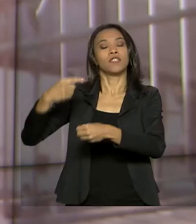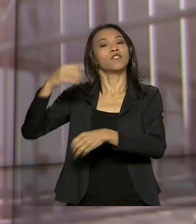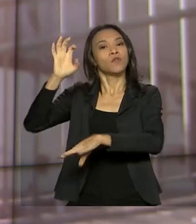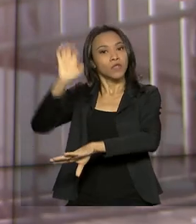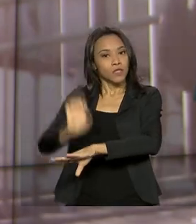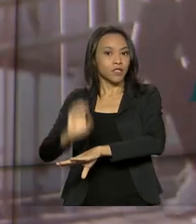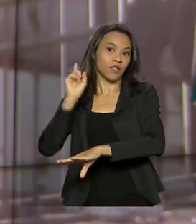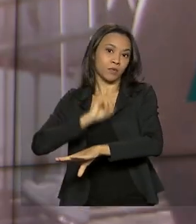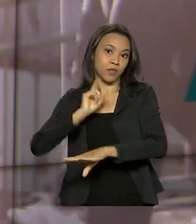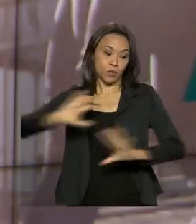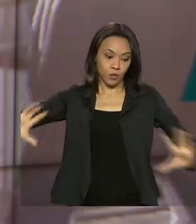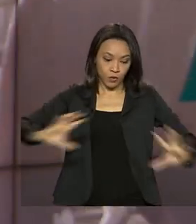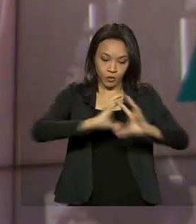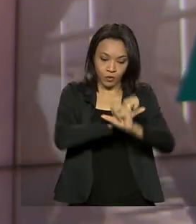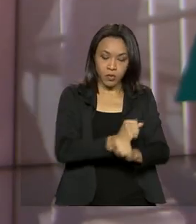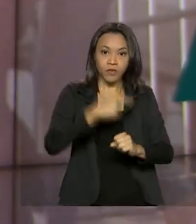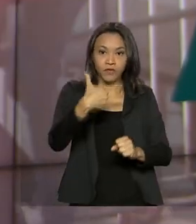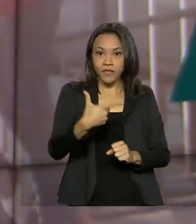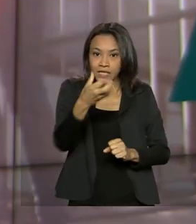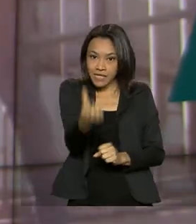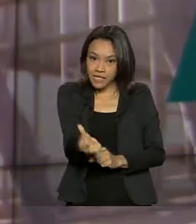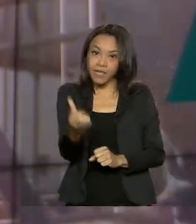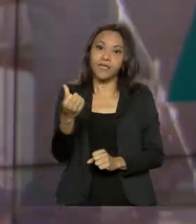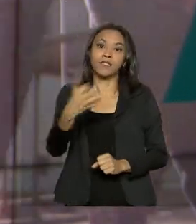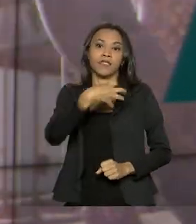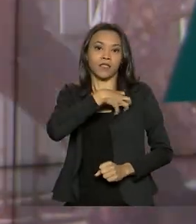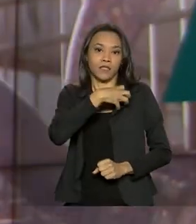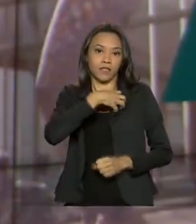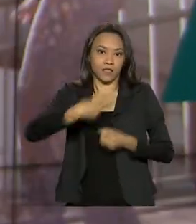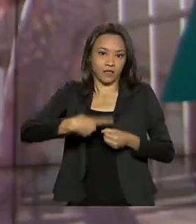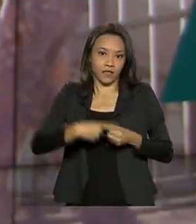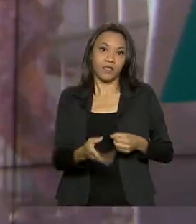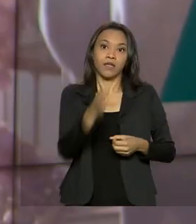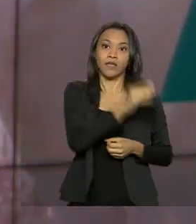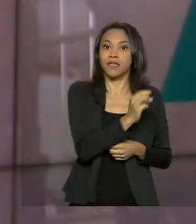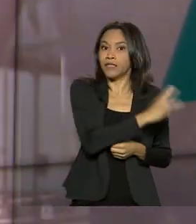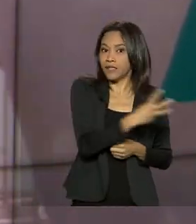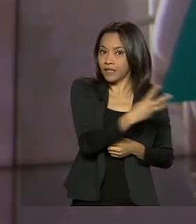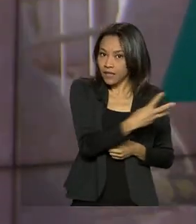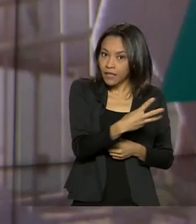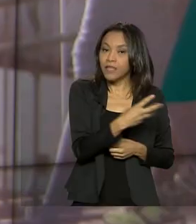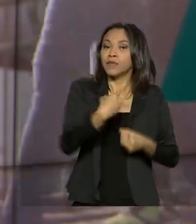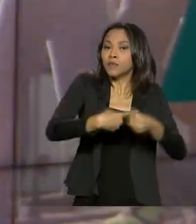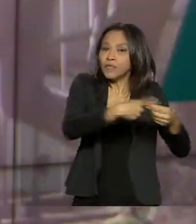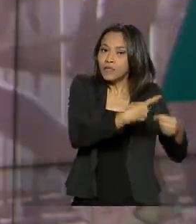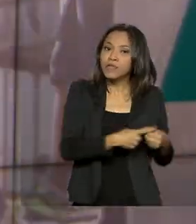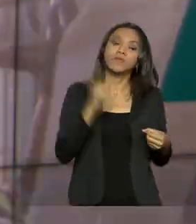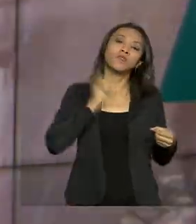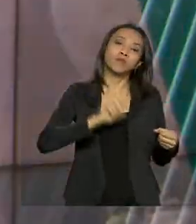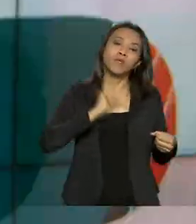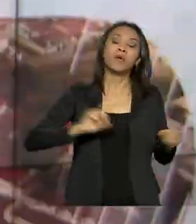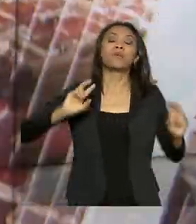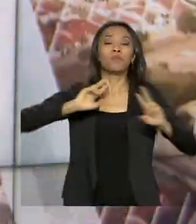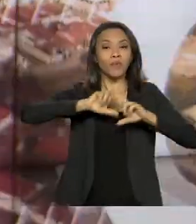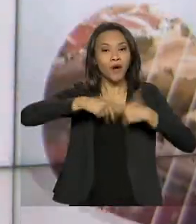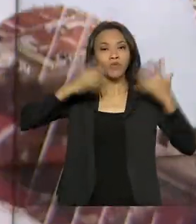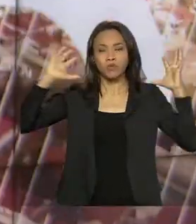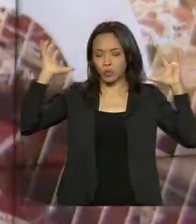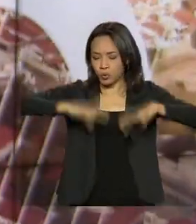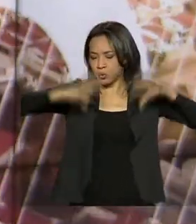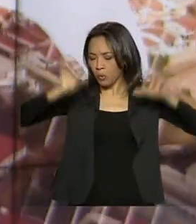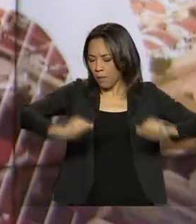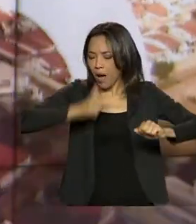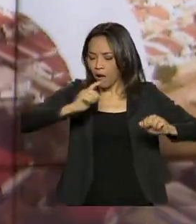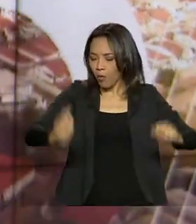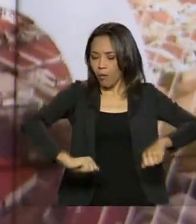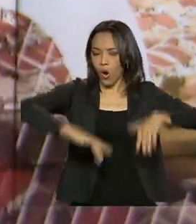26 cidades baianas e 33 municípios mineiros em situação de emergência por causa das enchentes que atingem o